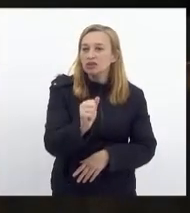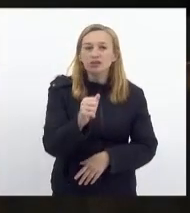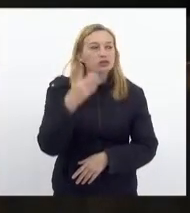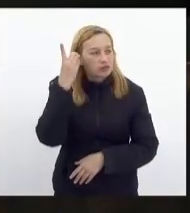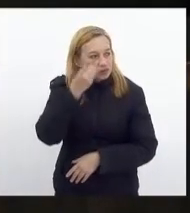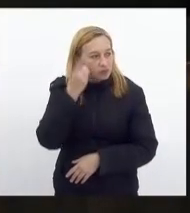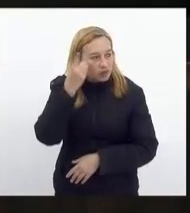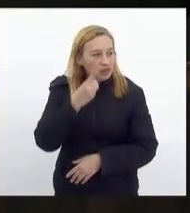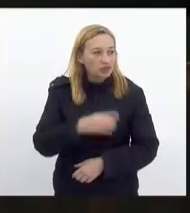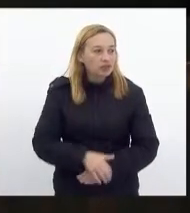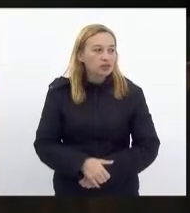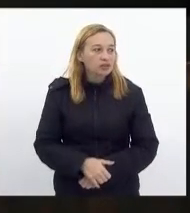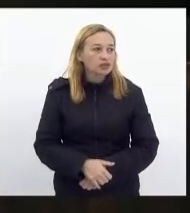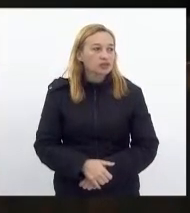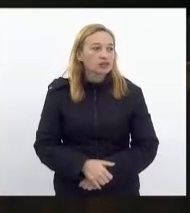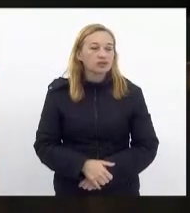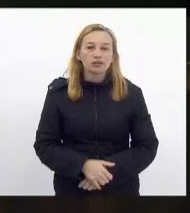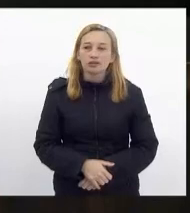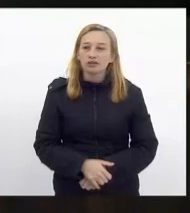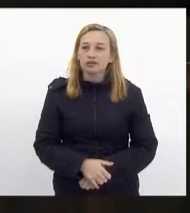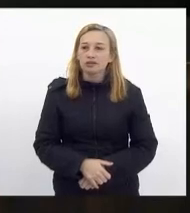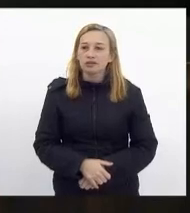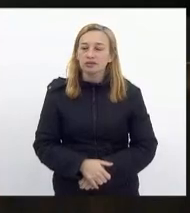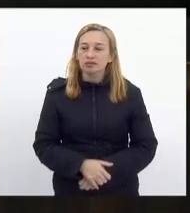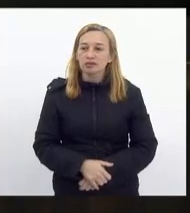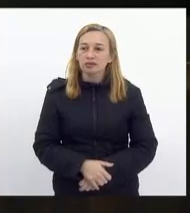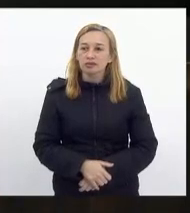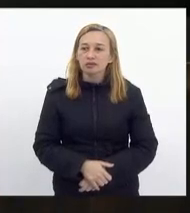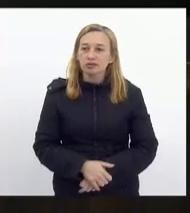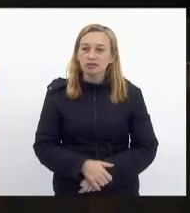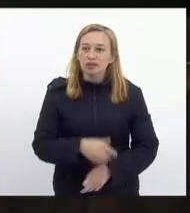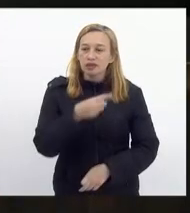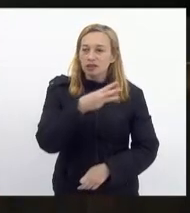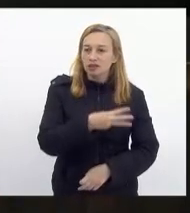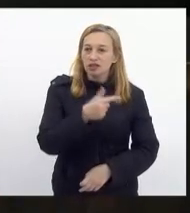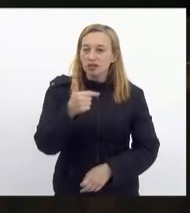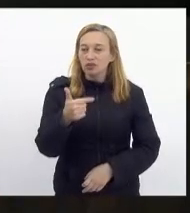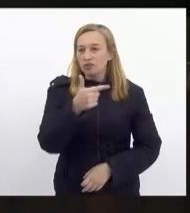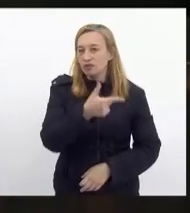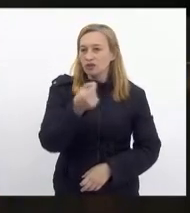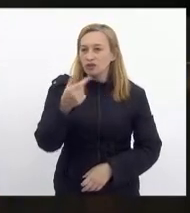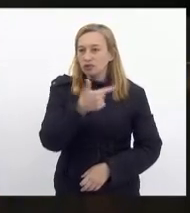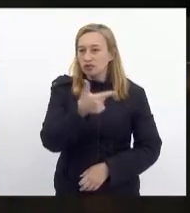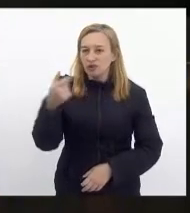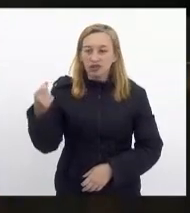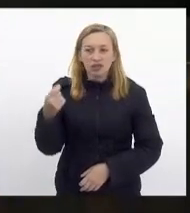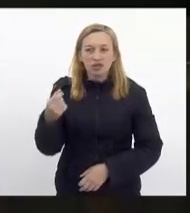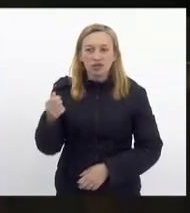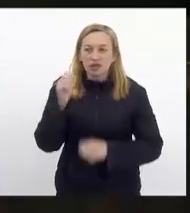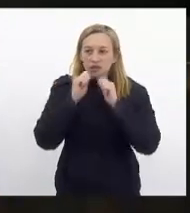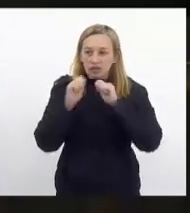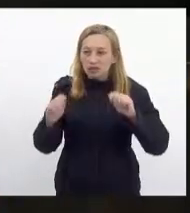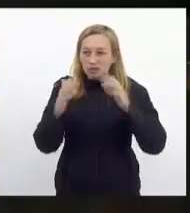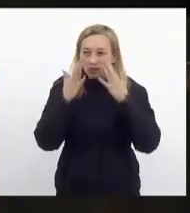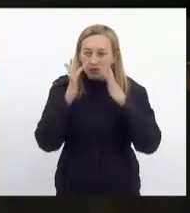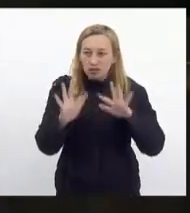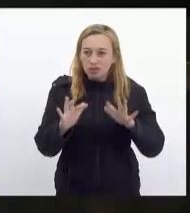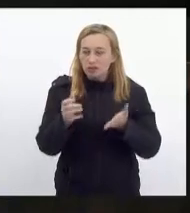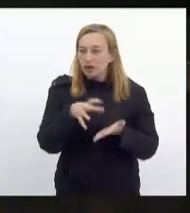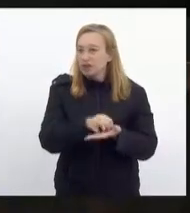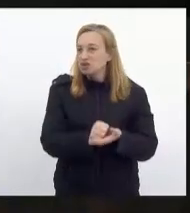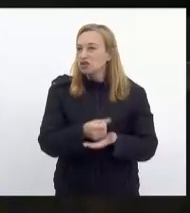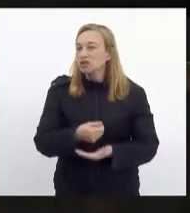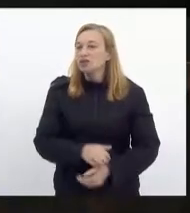registra o voto contrário no projeto 3120-2020. Chamar a atenção aí da assessoria para fazer o